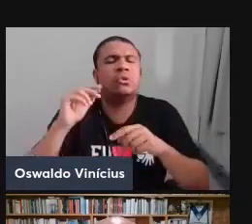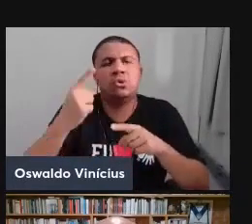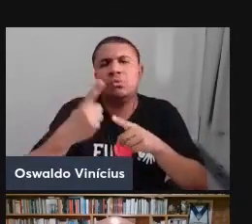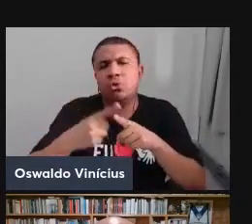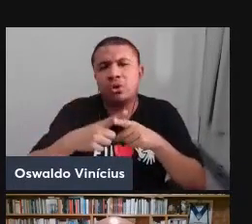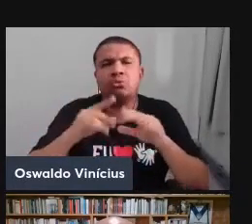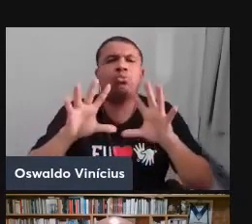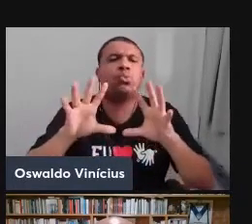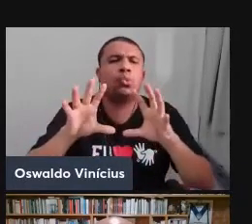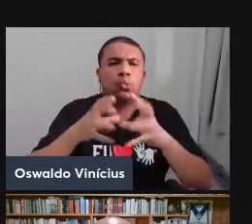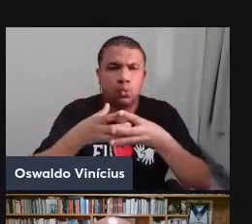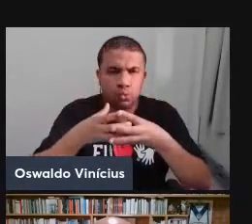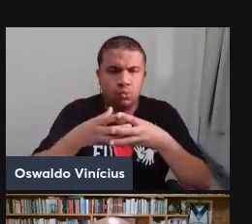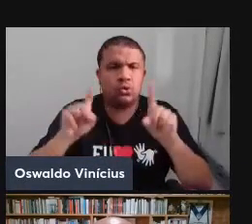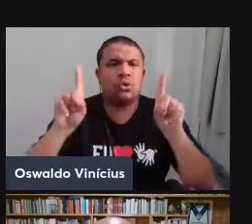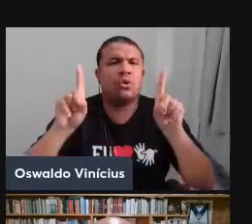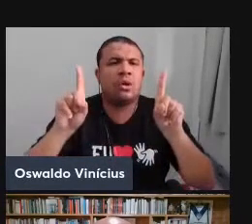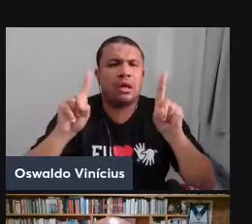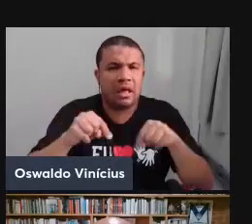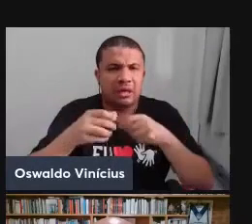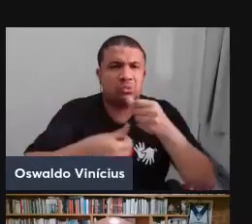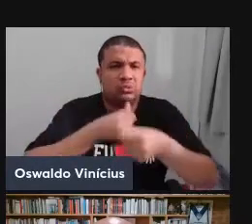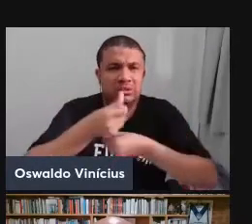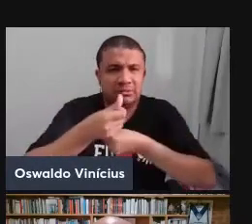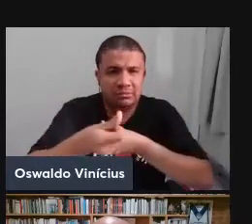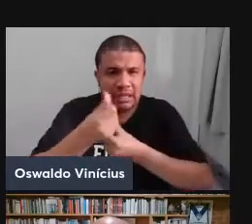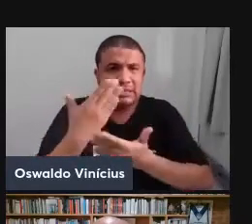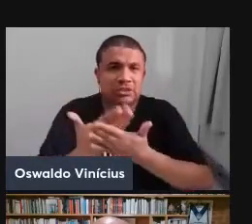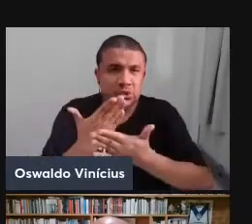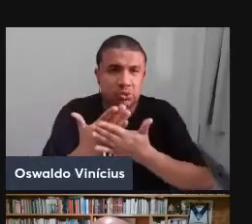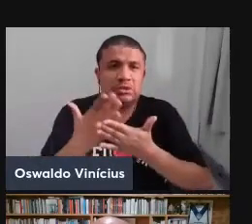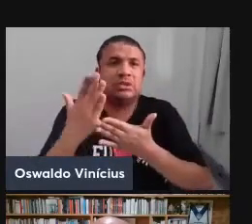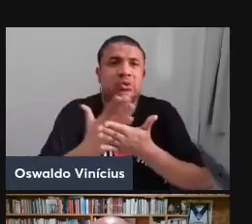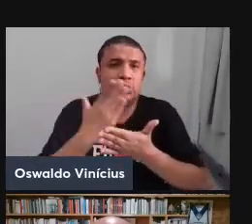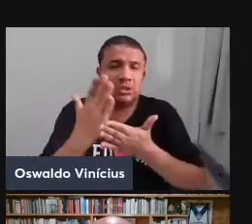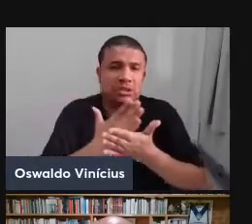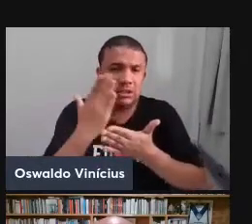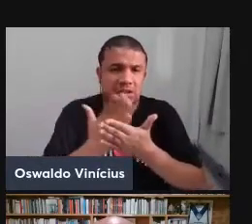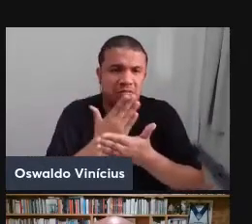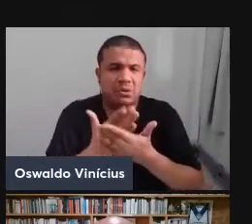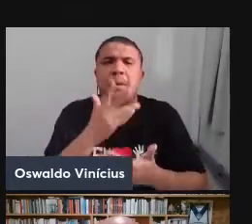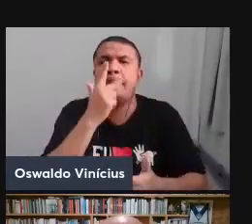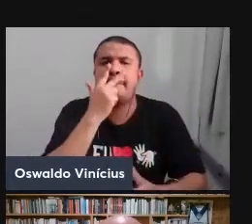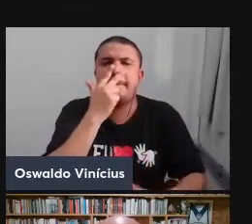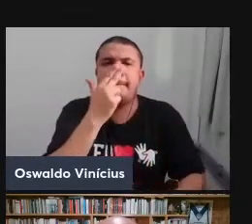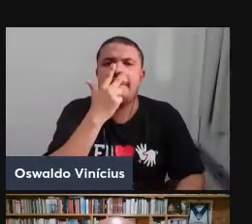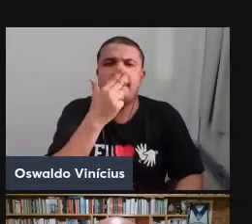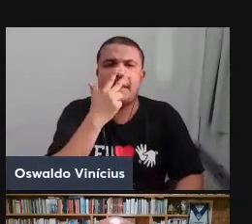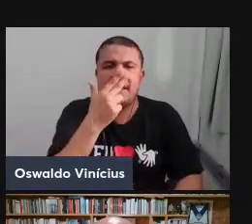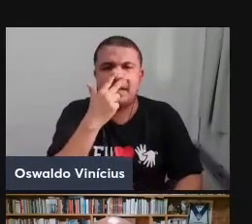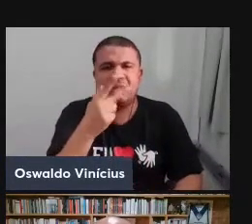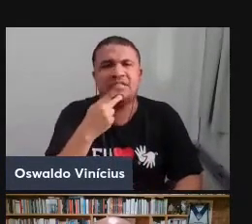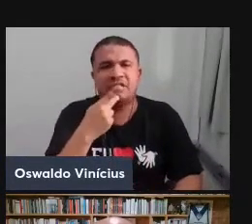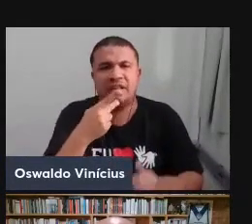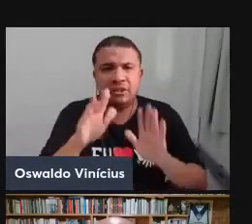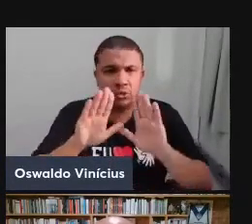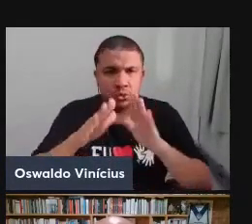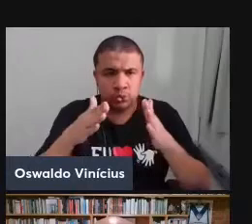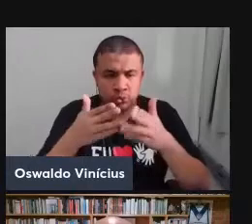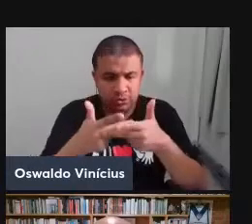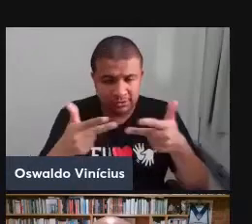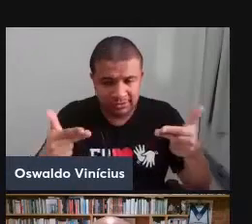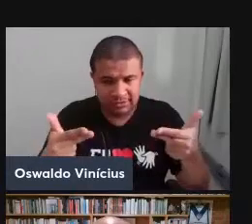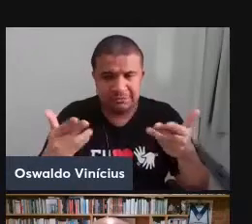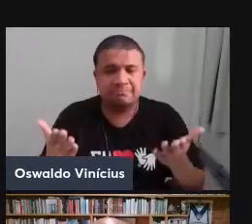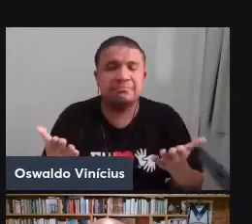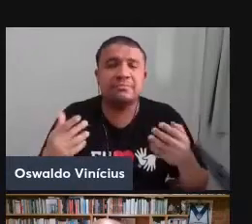que o grupo passou o semestre estudando o livro, me pareceu que falar de coisas específicas do livro não